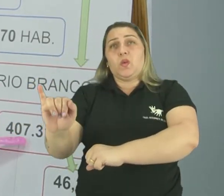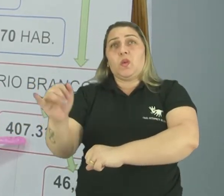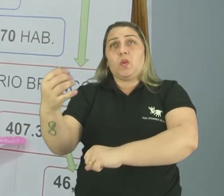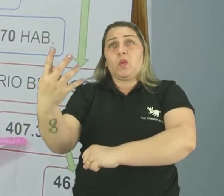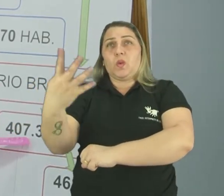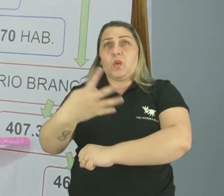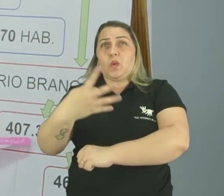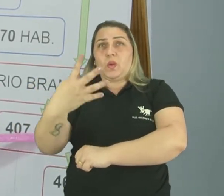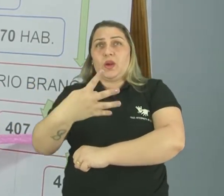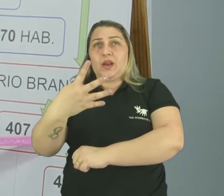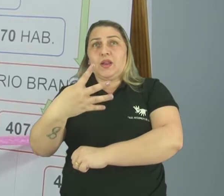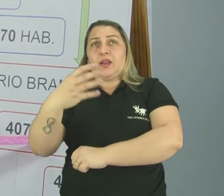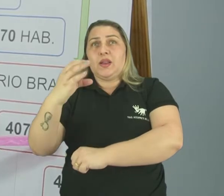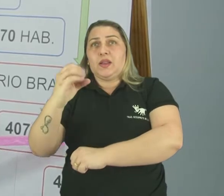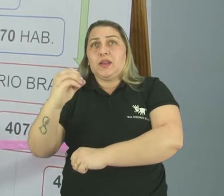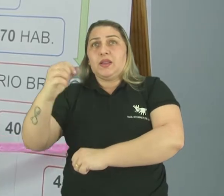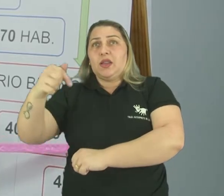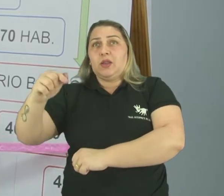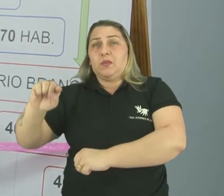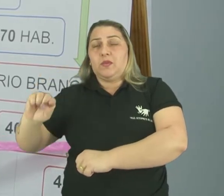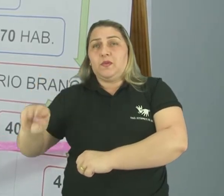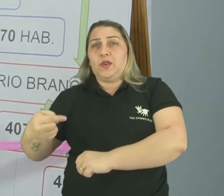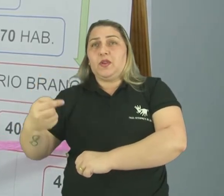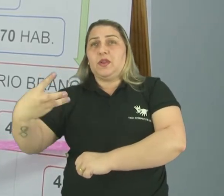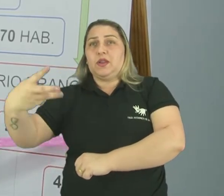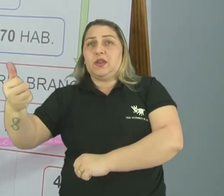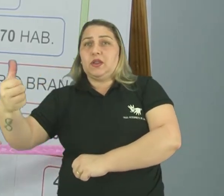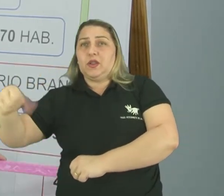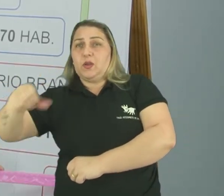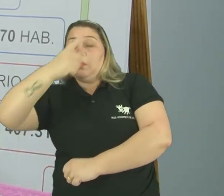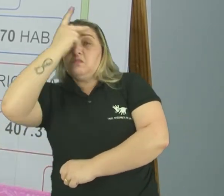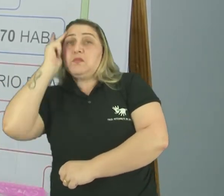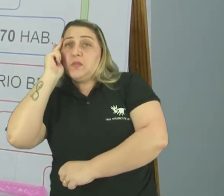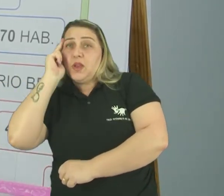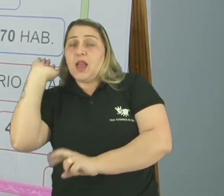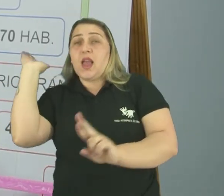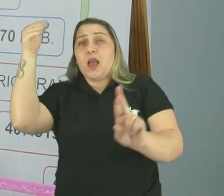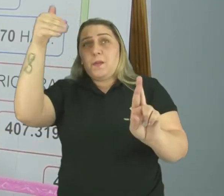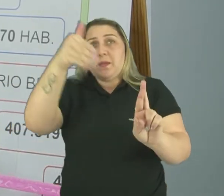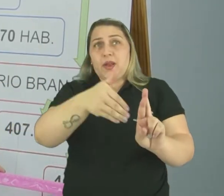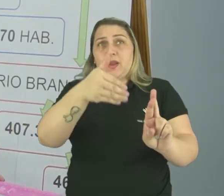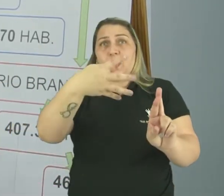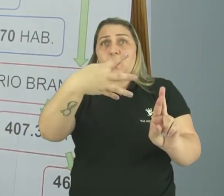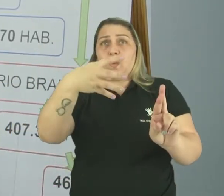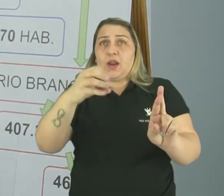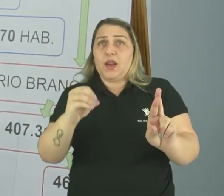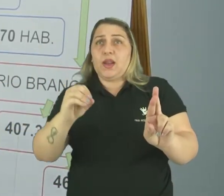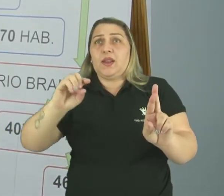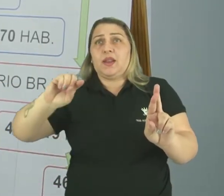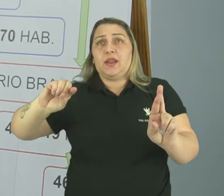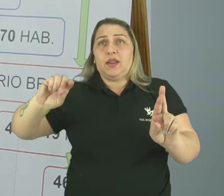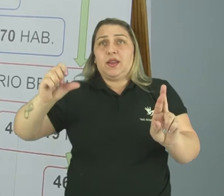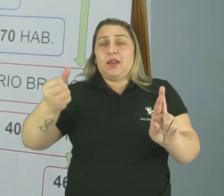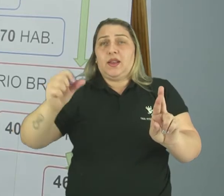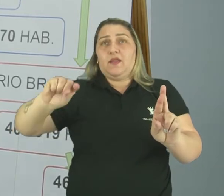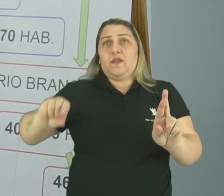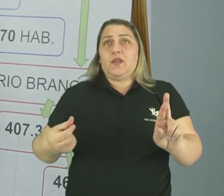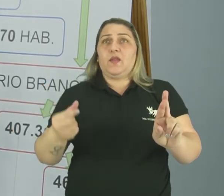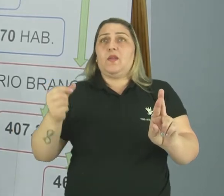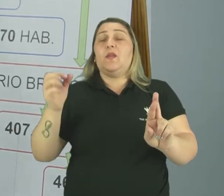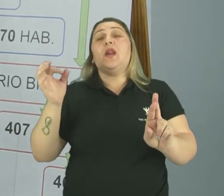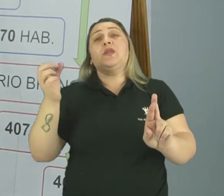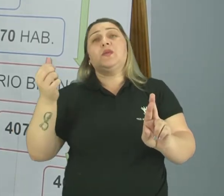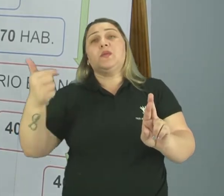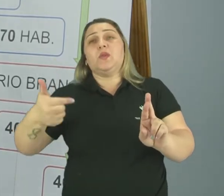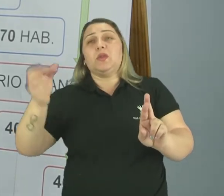407.319 habitantes. Isso representa 46,2%